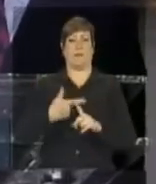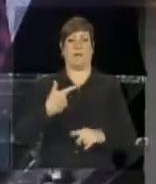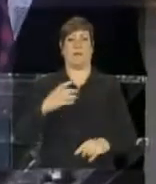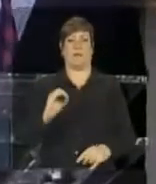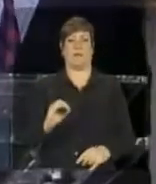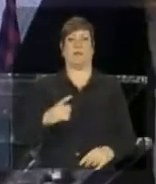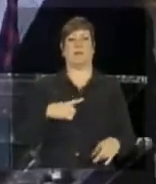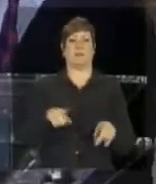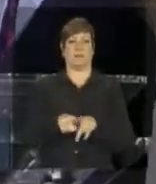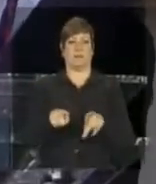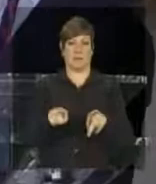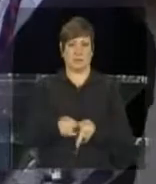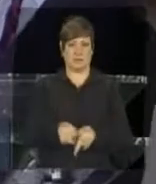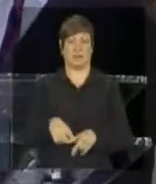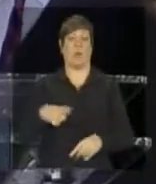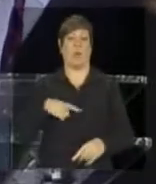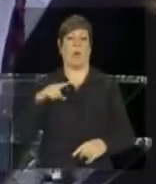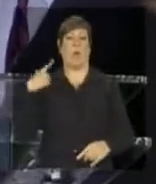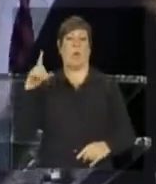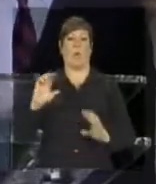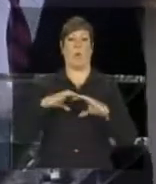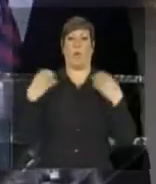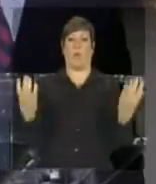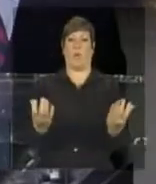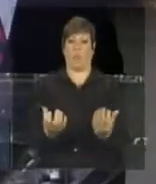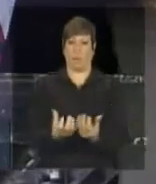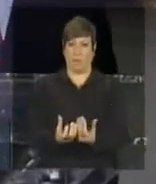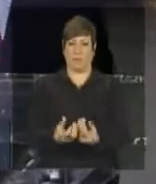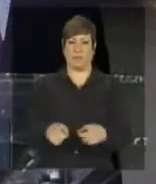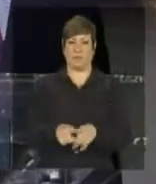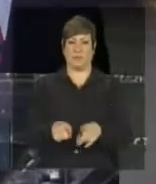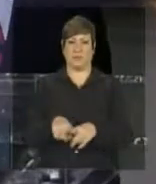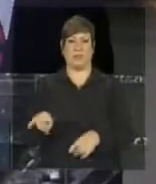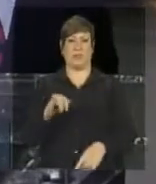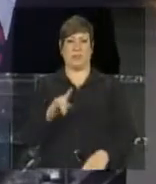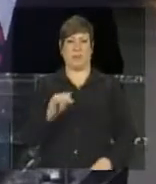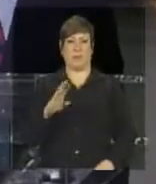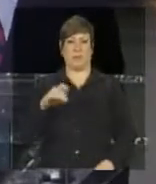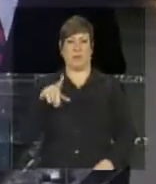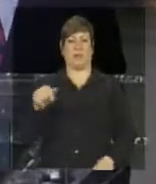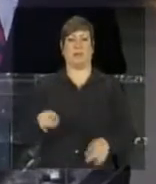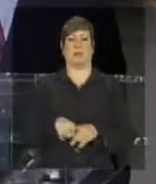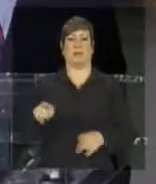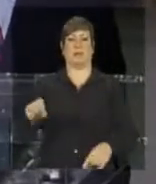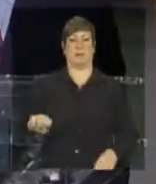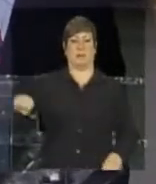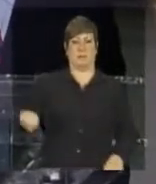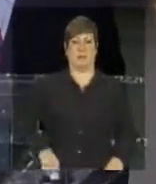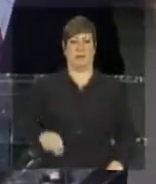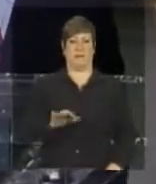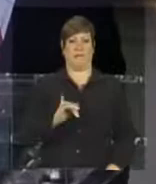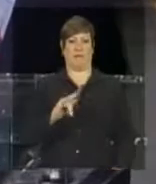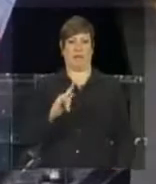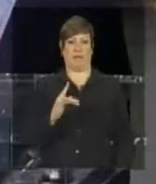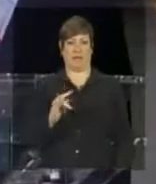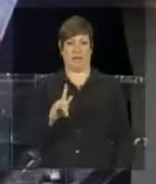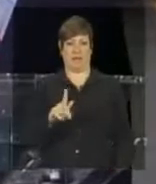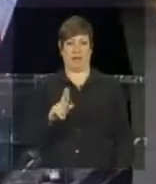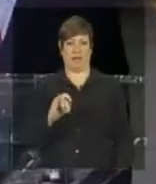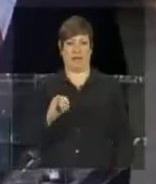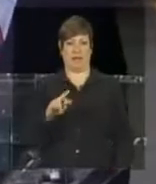a conferência de Durban, em que a ministra Isabela Teixeira e o embaixador Figueiredo defenderam com grande